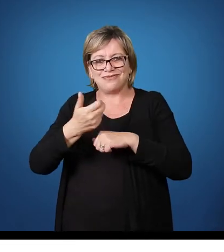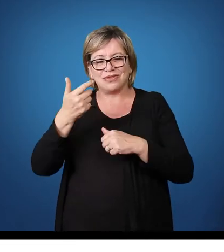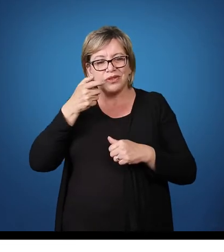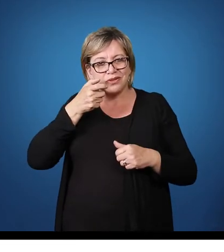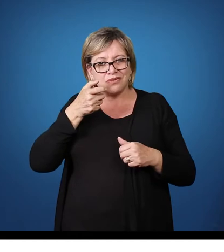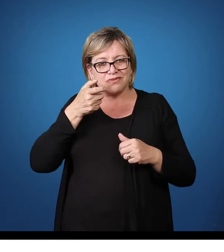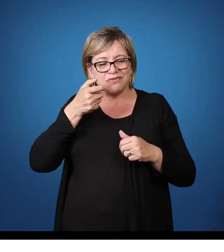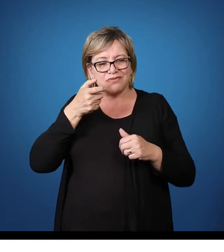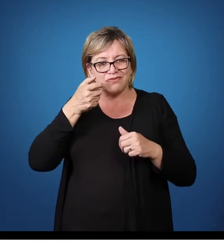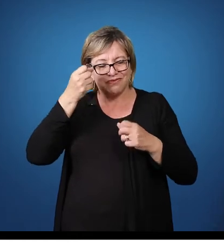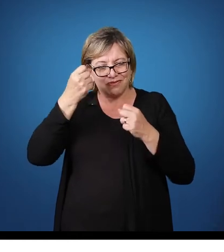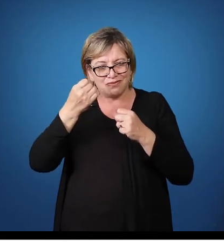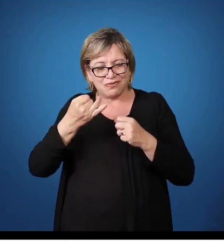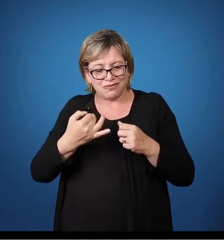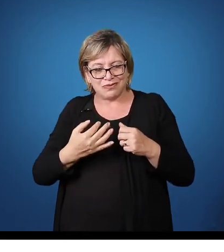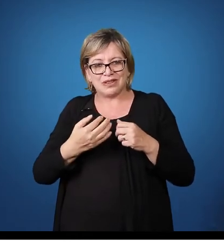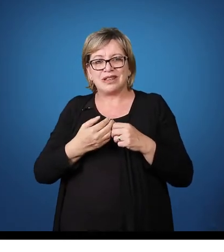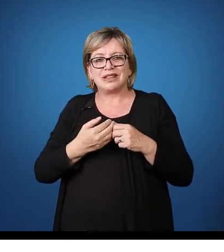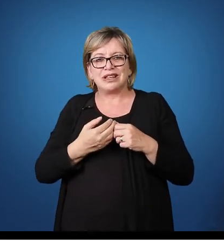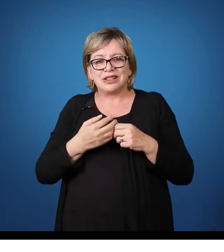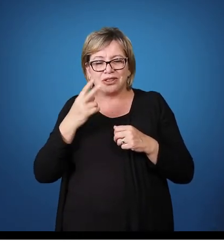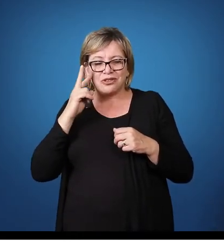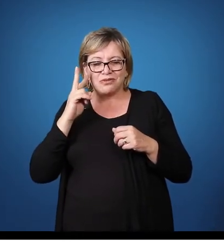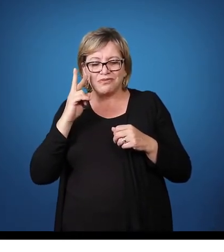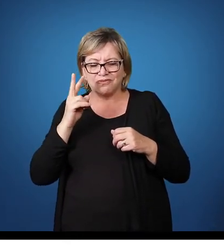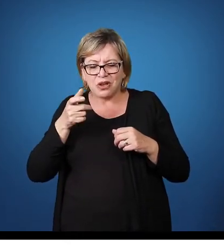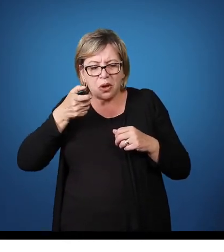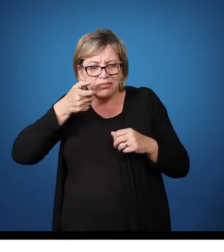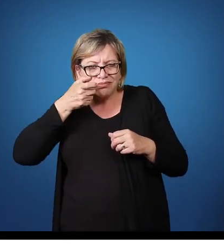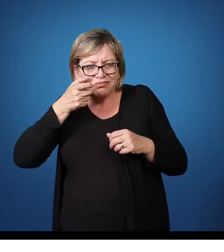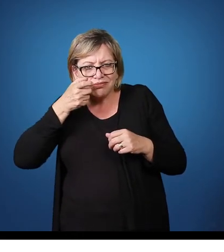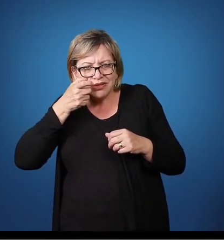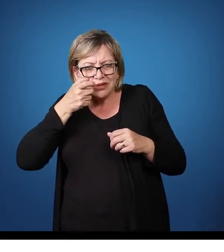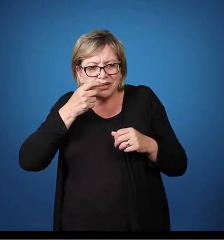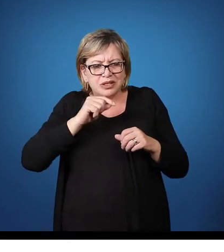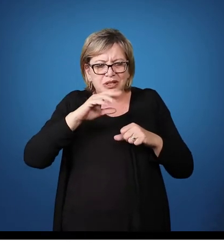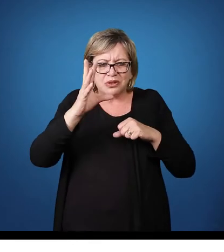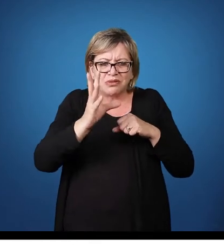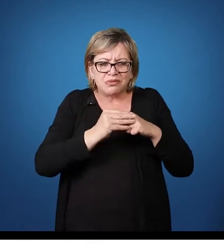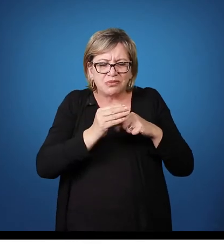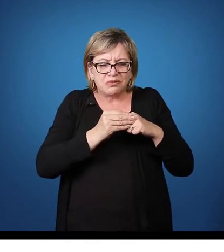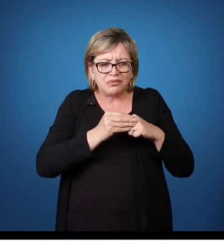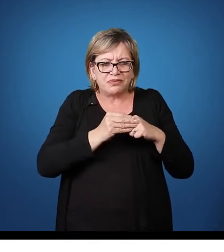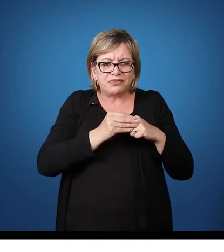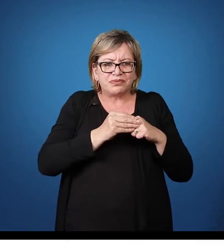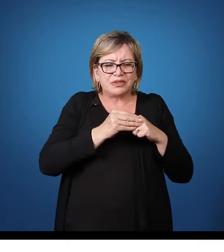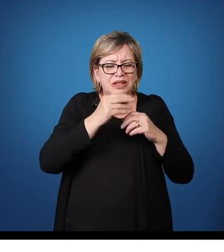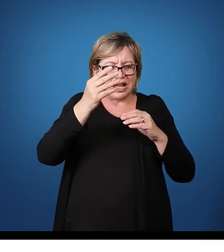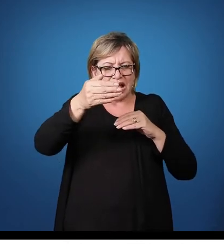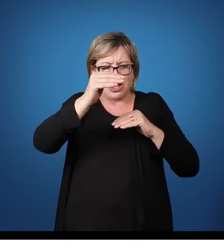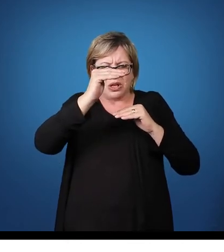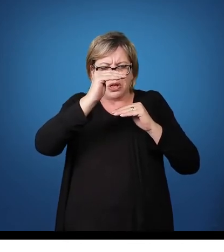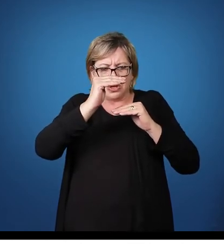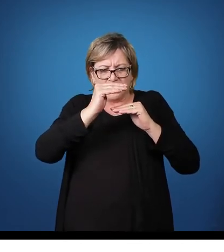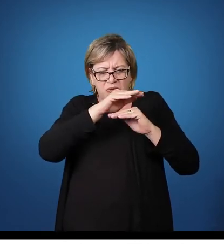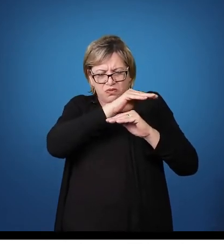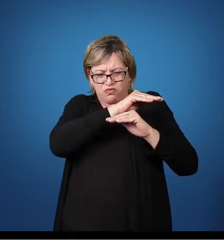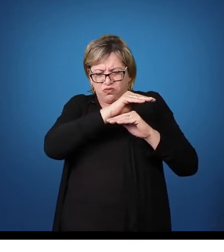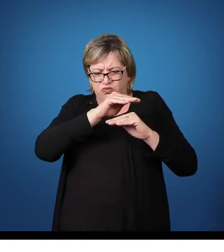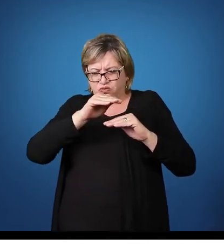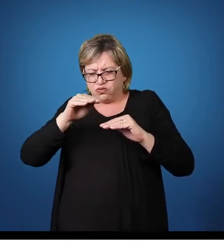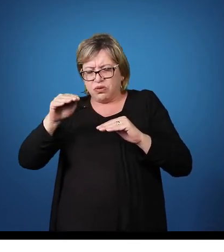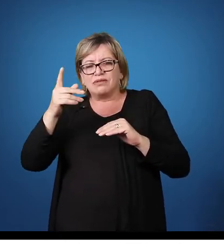observar que a linha, né, dele, da questão dos conhecimentos, ela estava inteira